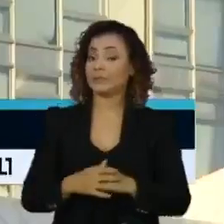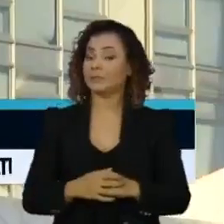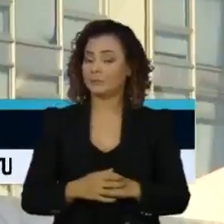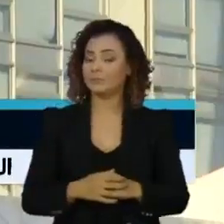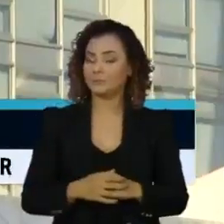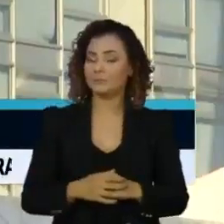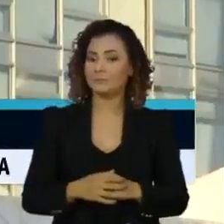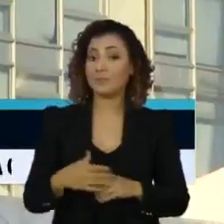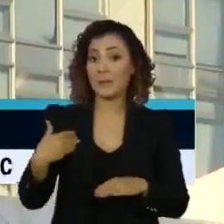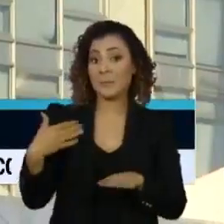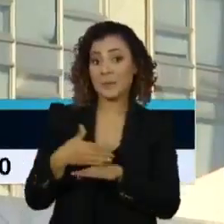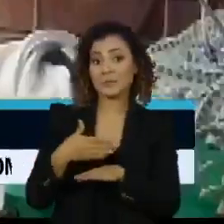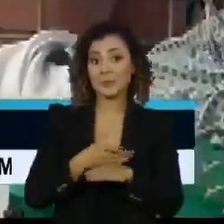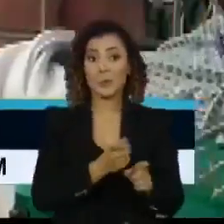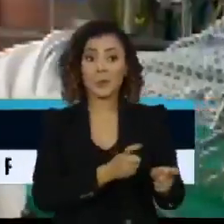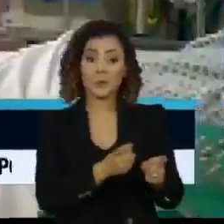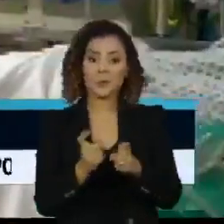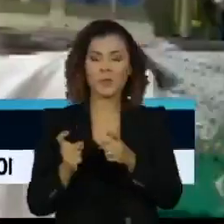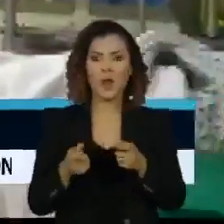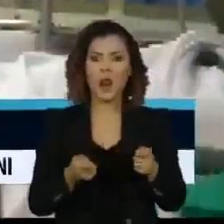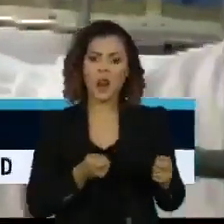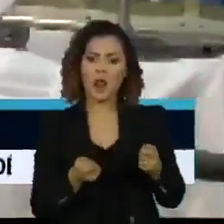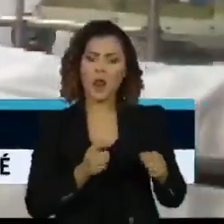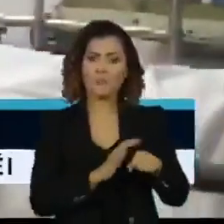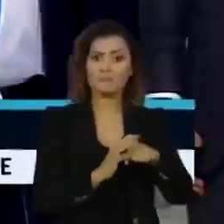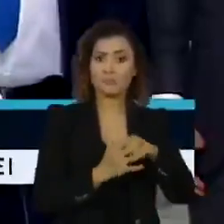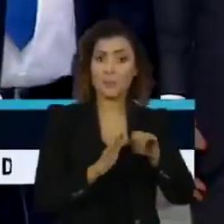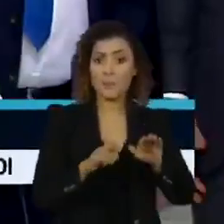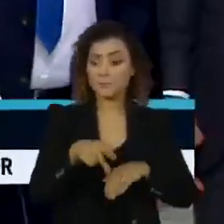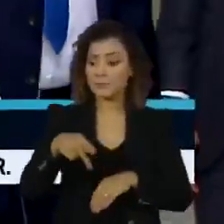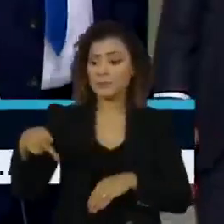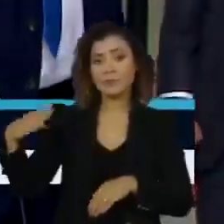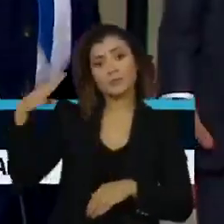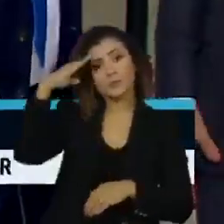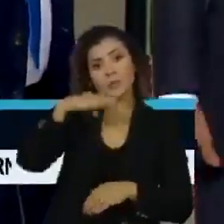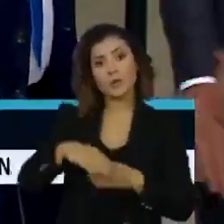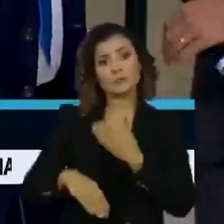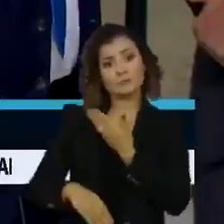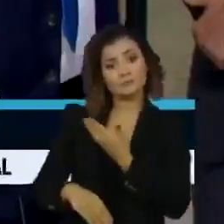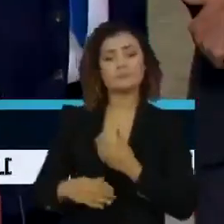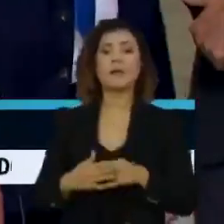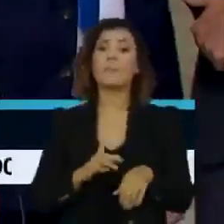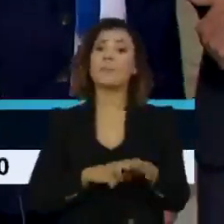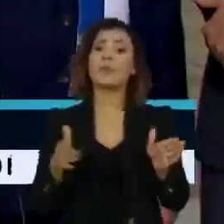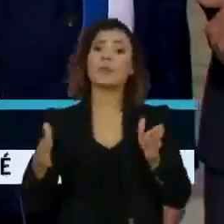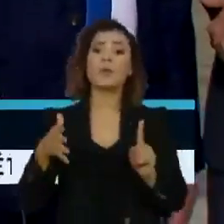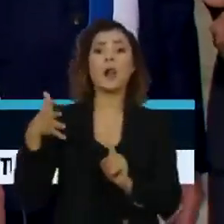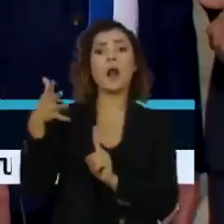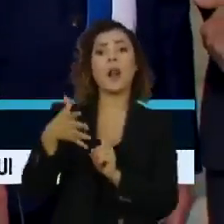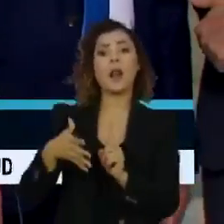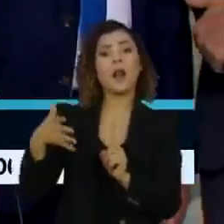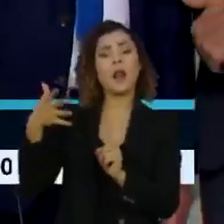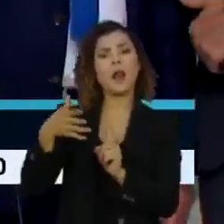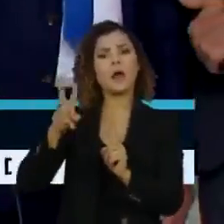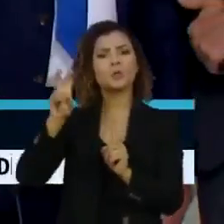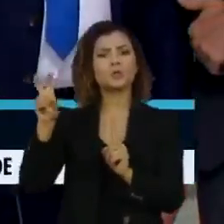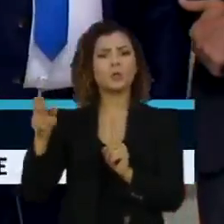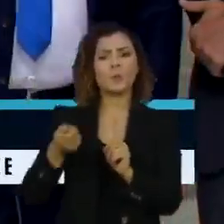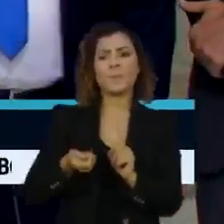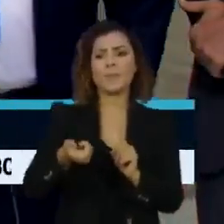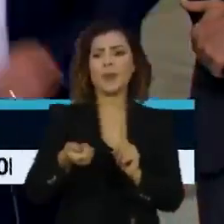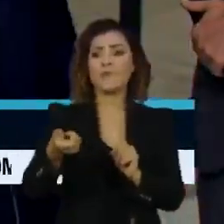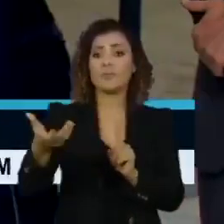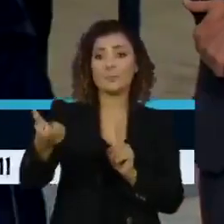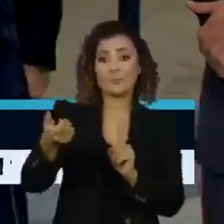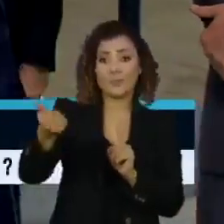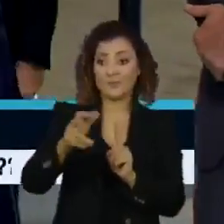Após participar da reunião do Comitê de Enfrentamento à Pandemia, o presidente Jair Bolsonaro, durante o pronunciamento sobre a nova rodada do auxílio